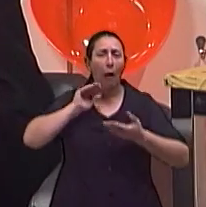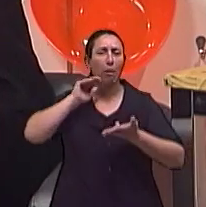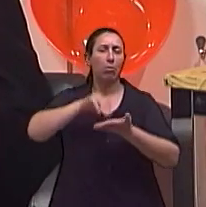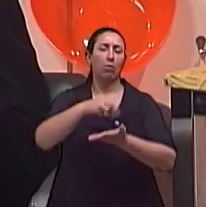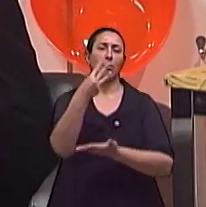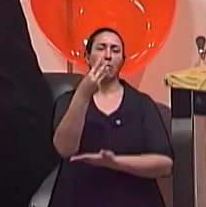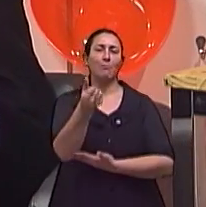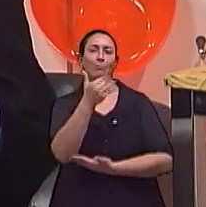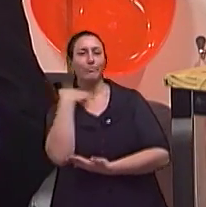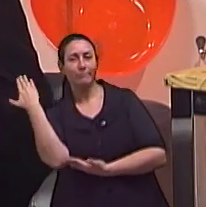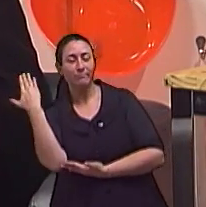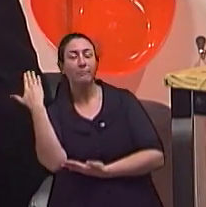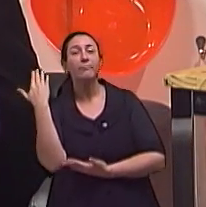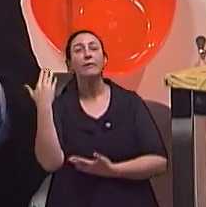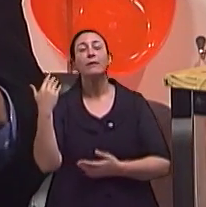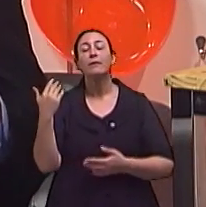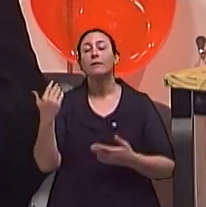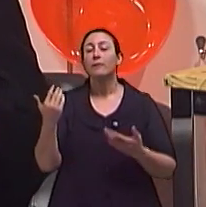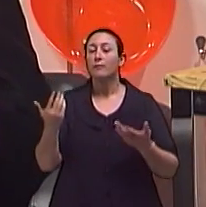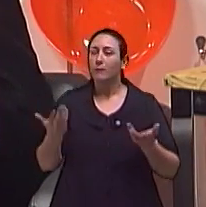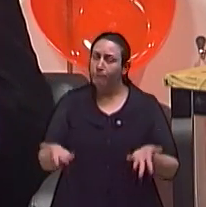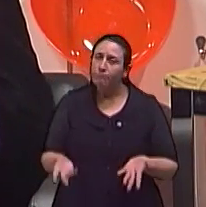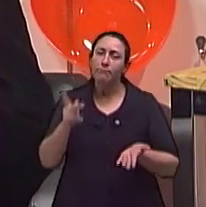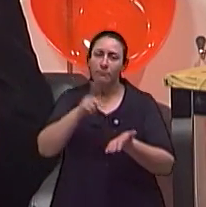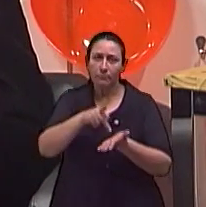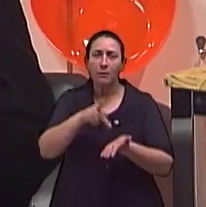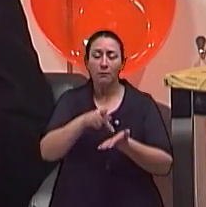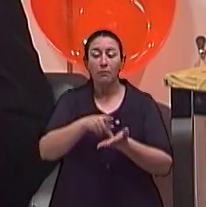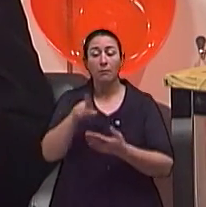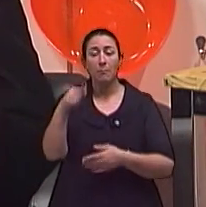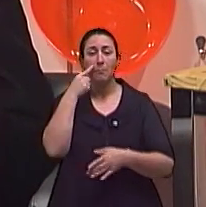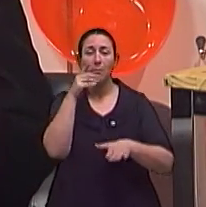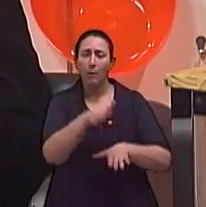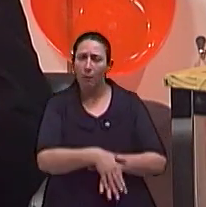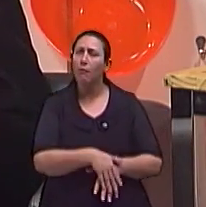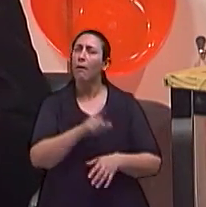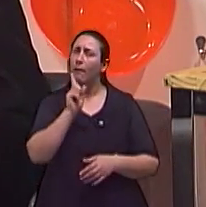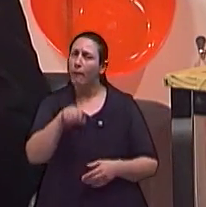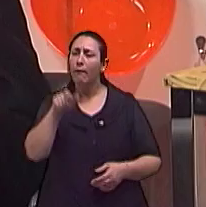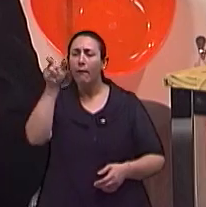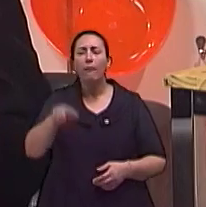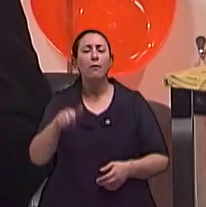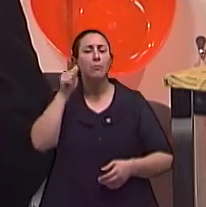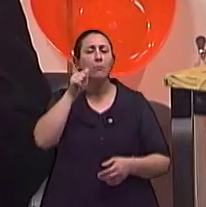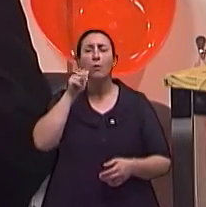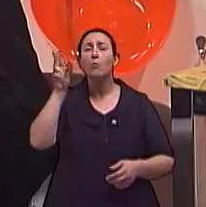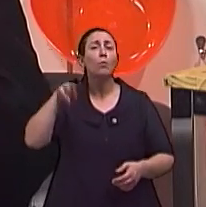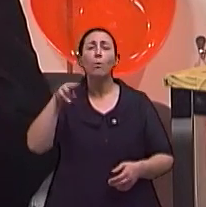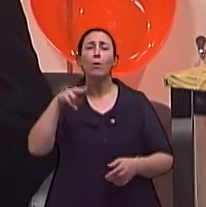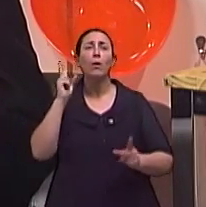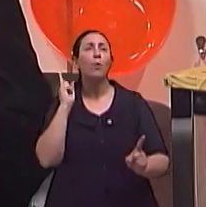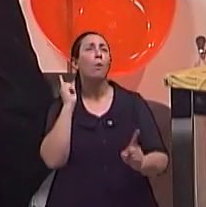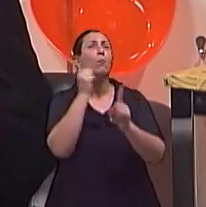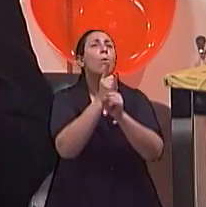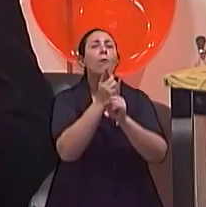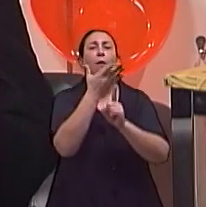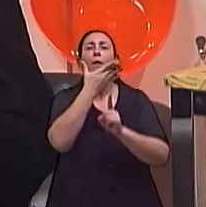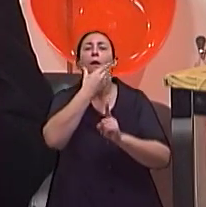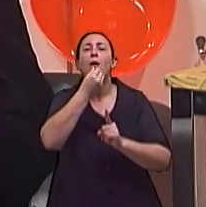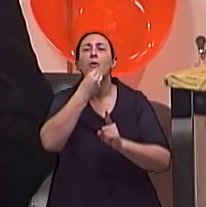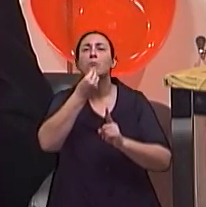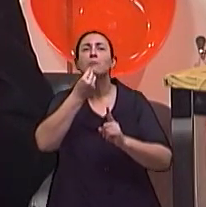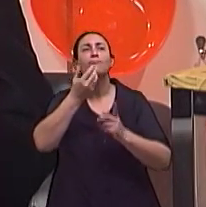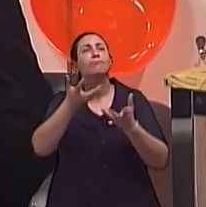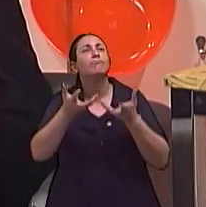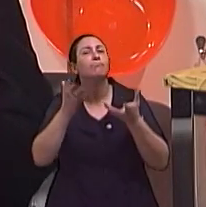Então, ela foi um tipo de mulher que também nunca encontrou o homem certo que ela queria